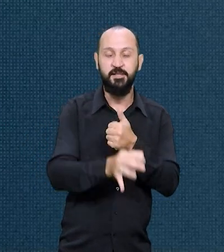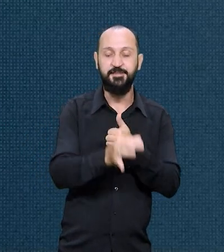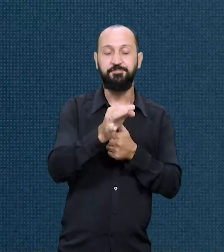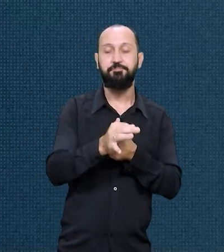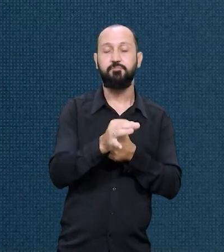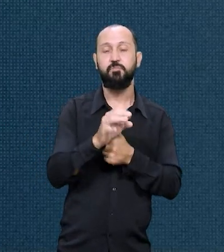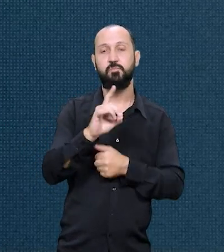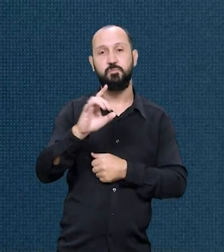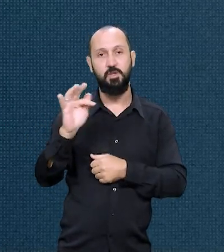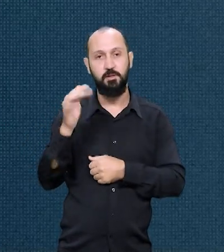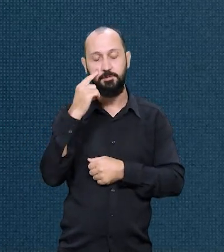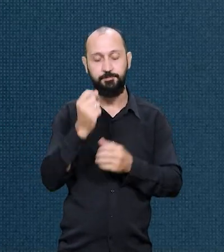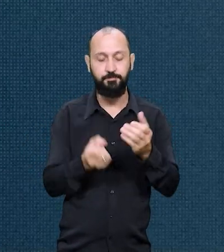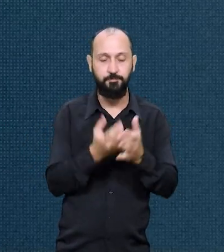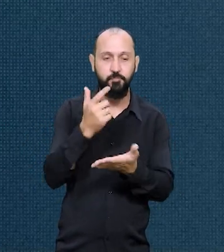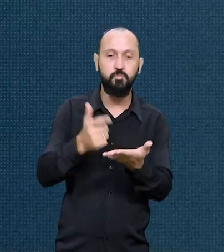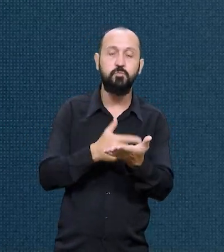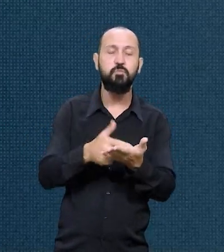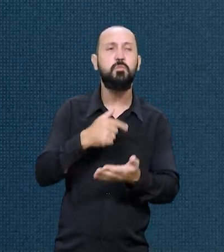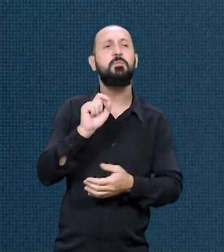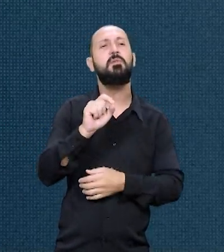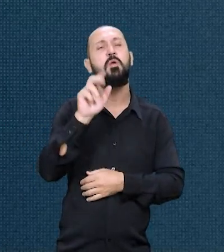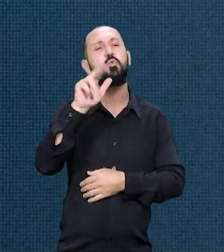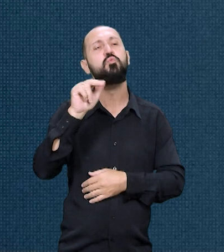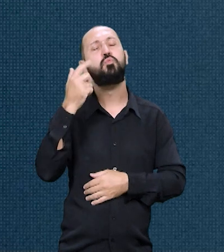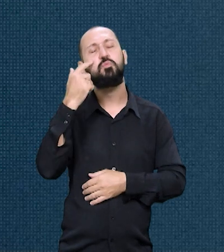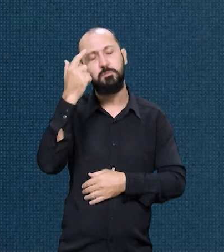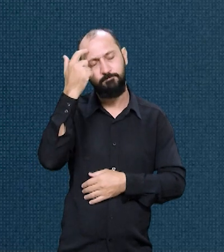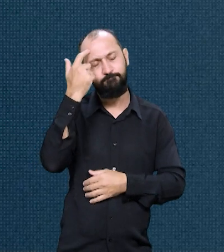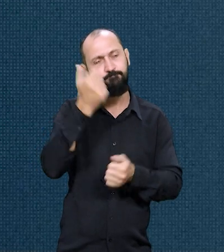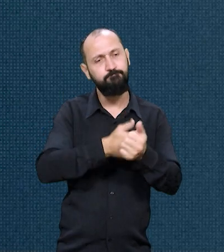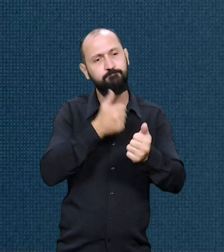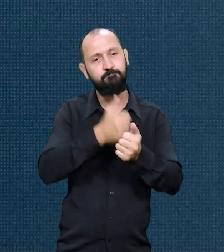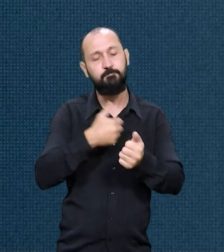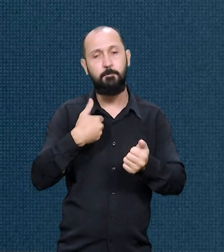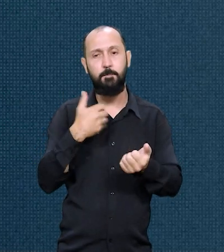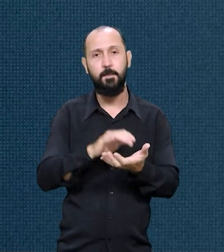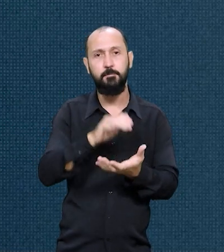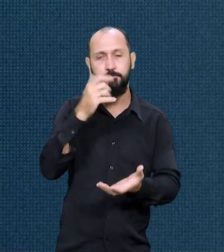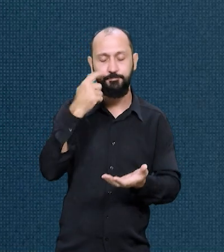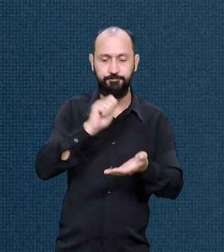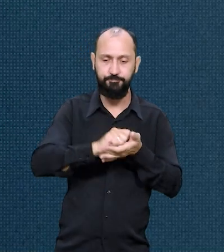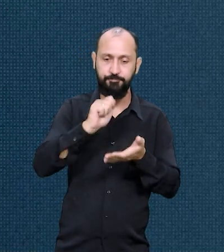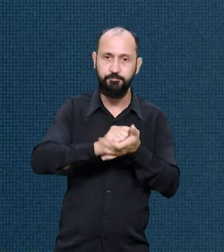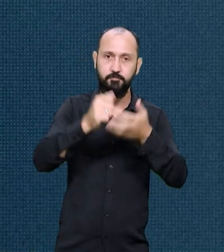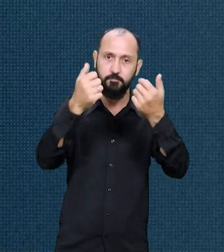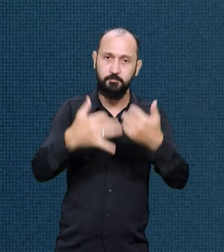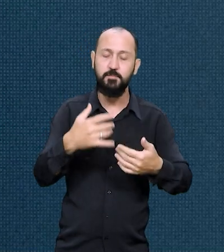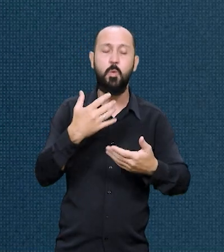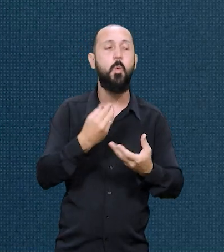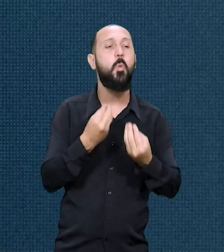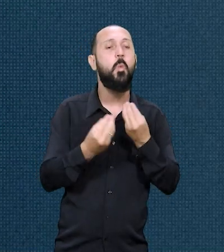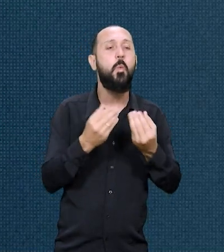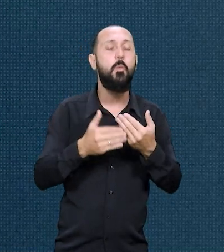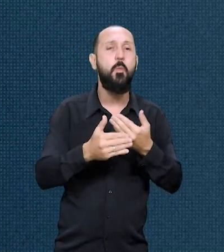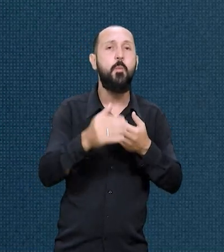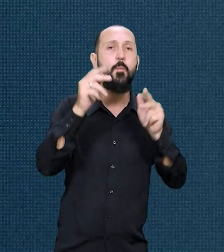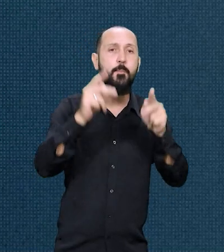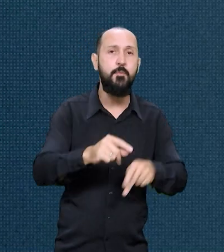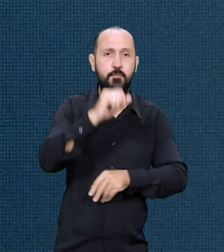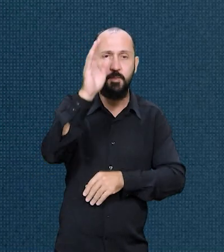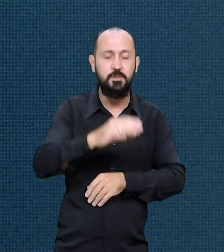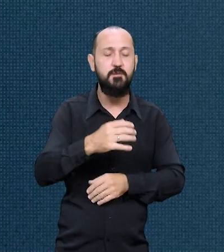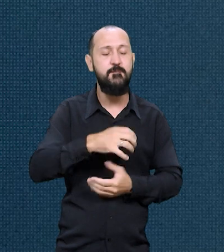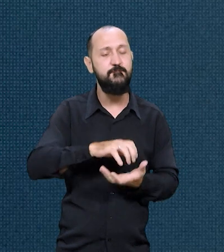do Distrito Federal elaborou a cartilha Quem Nunca? Reflexões sobre o Preconceito em Razão da Idade. O documento fala sobre o envelhecimento da